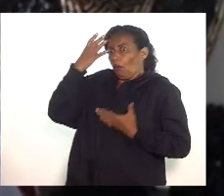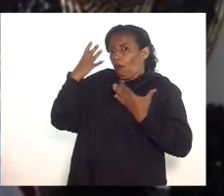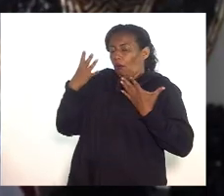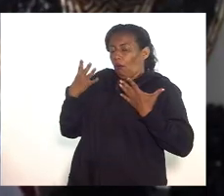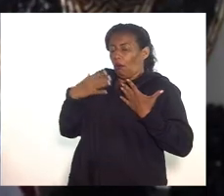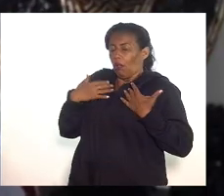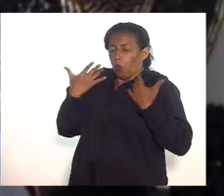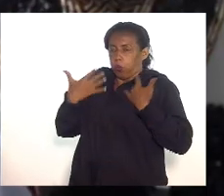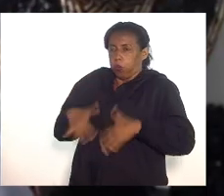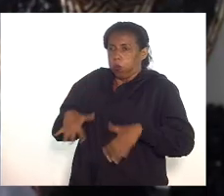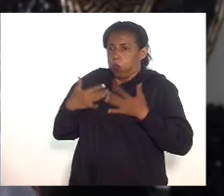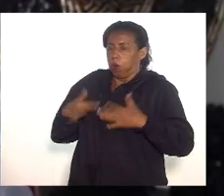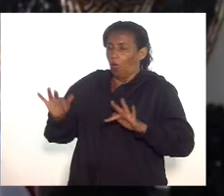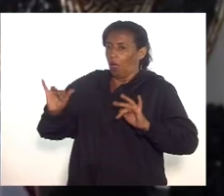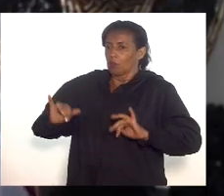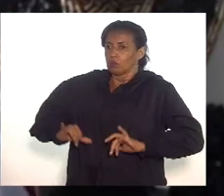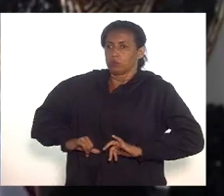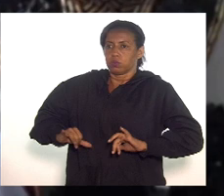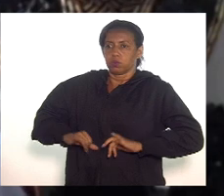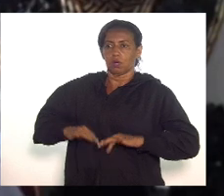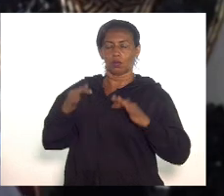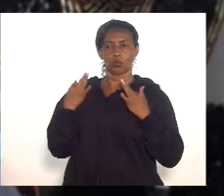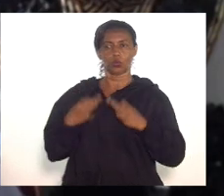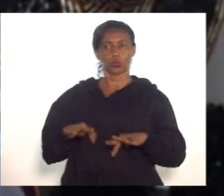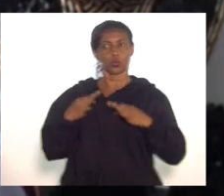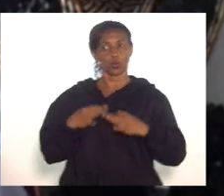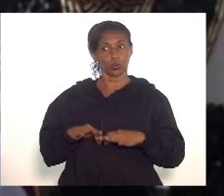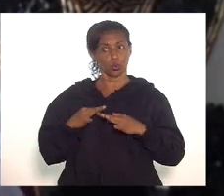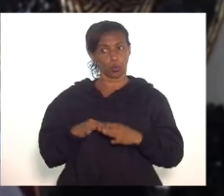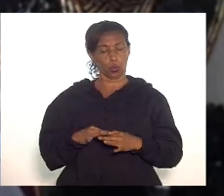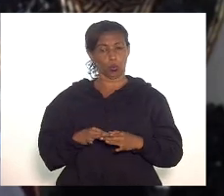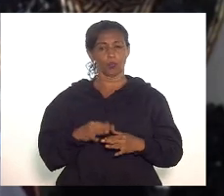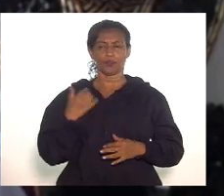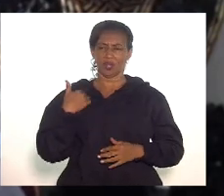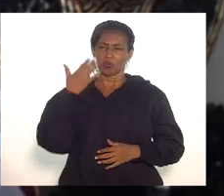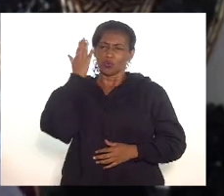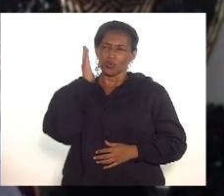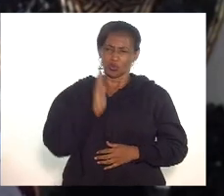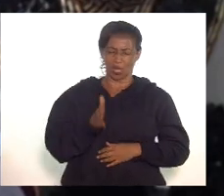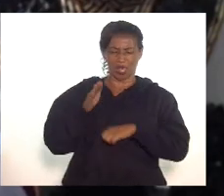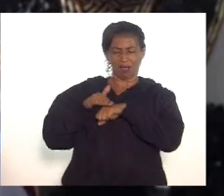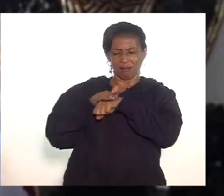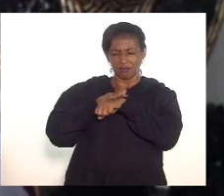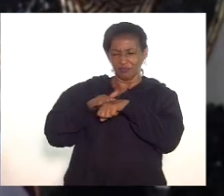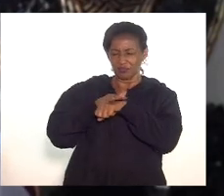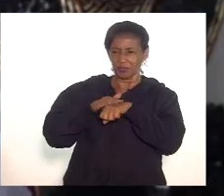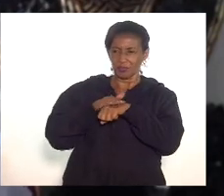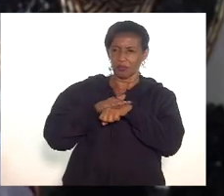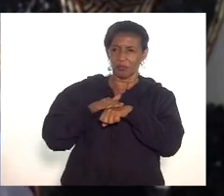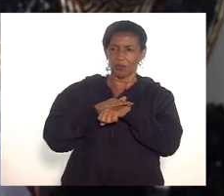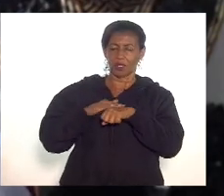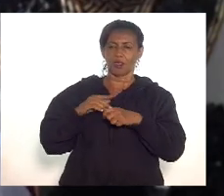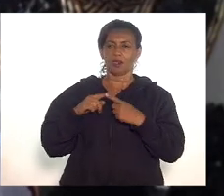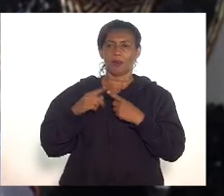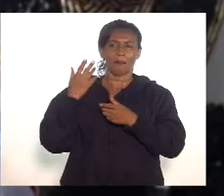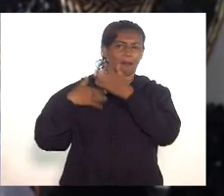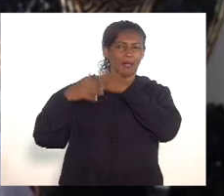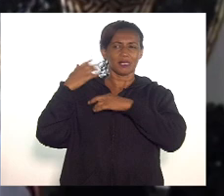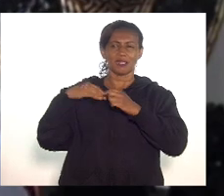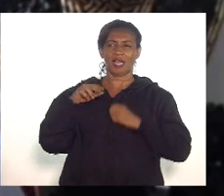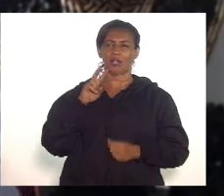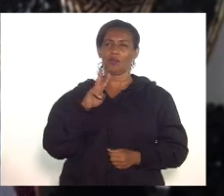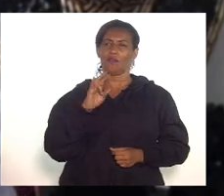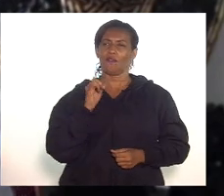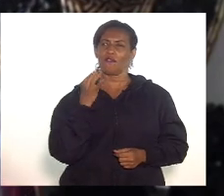algo muito doloroso. Eu pude acompanhar nas minhas inúmeras conversas com a Jovita Belfort a dor que ela